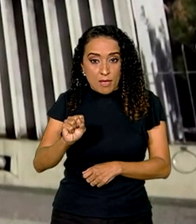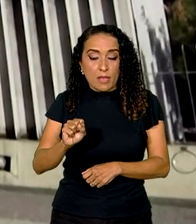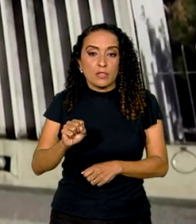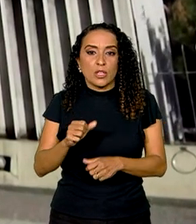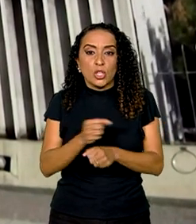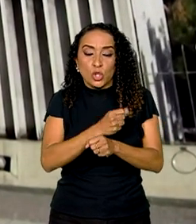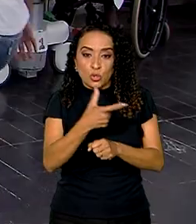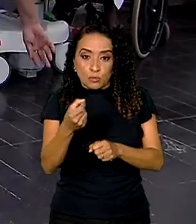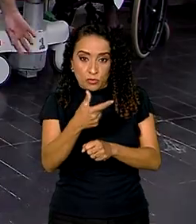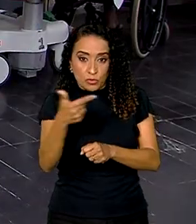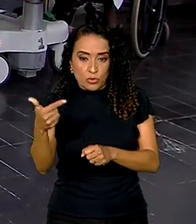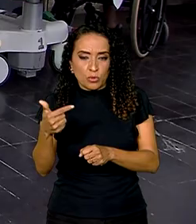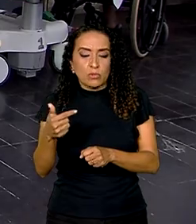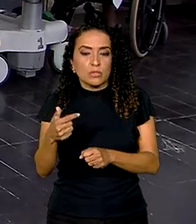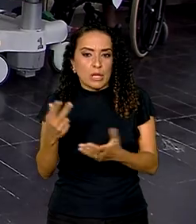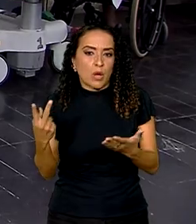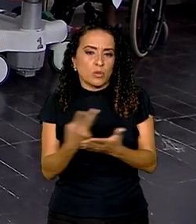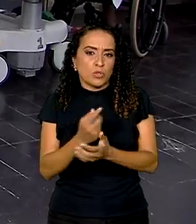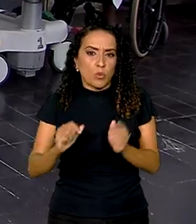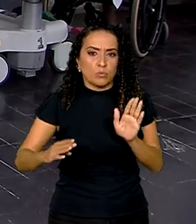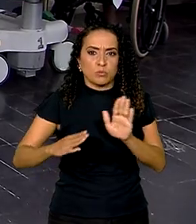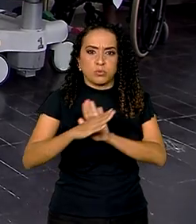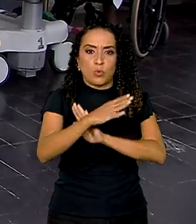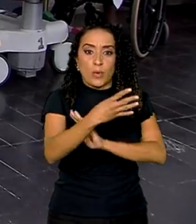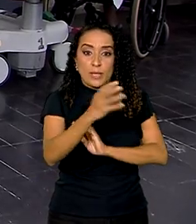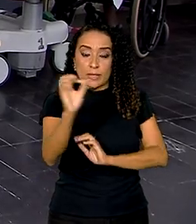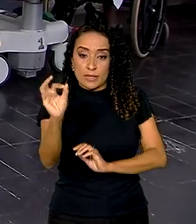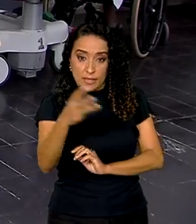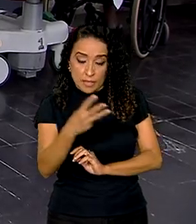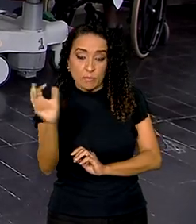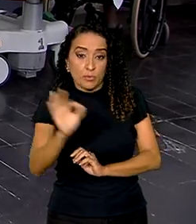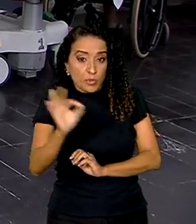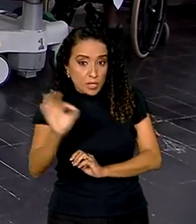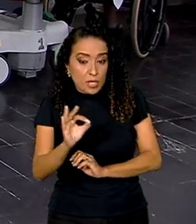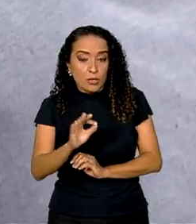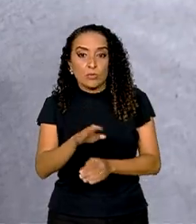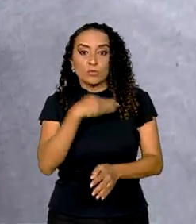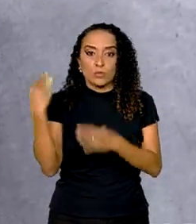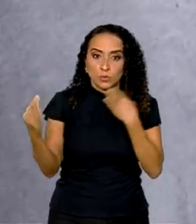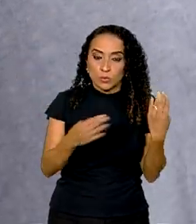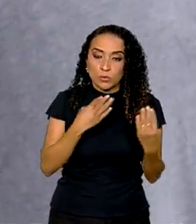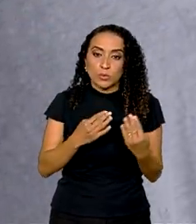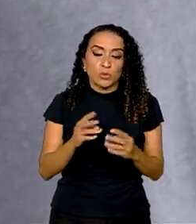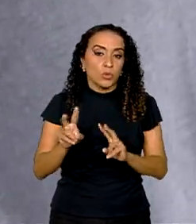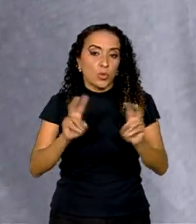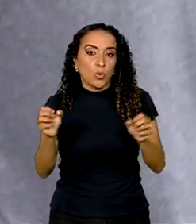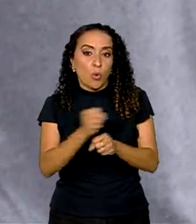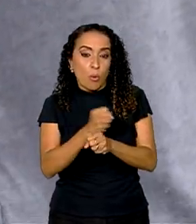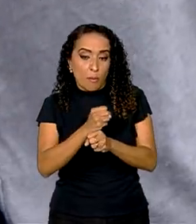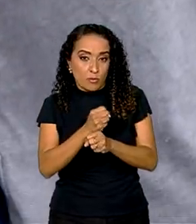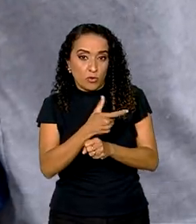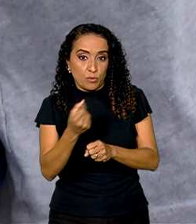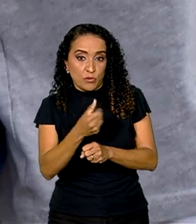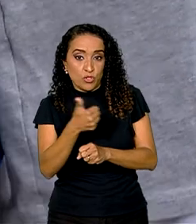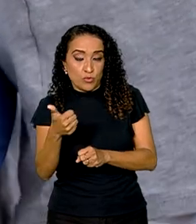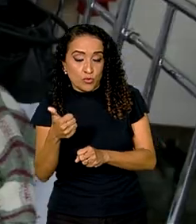em 2022, houve um aumento de 43% no número de mortes em relação a 2021.